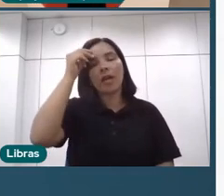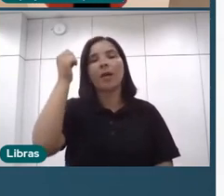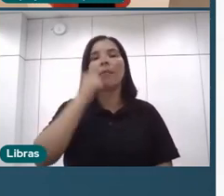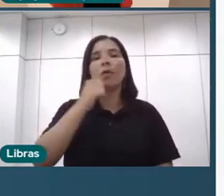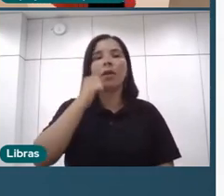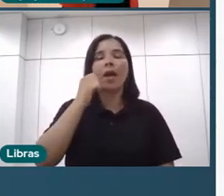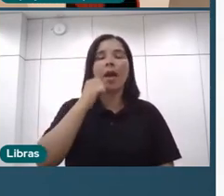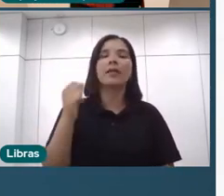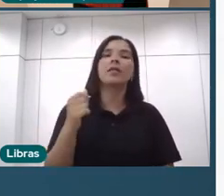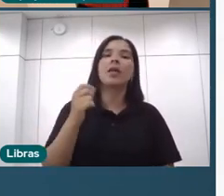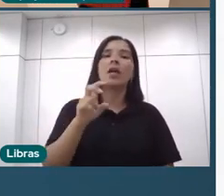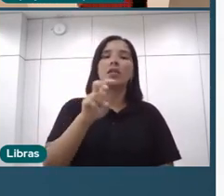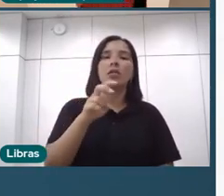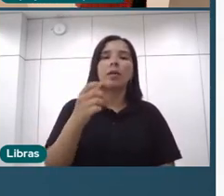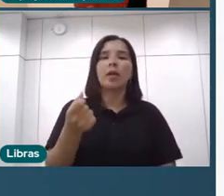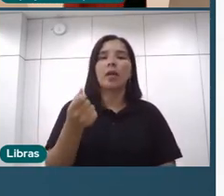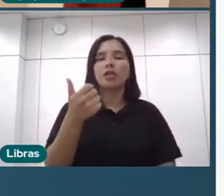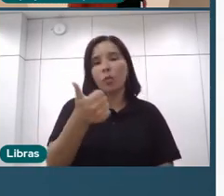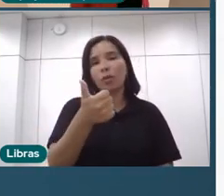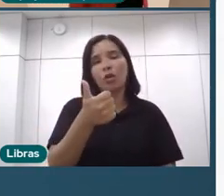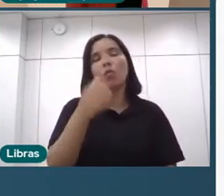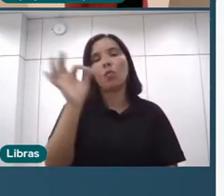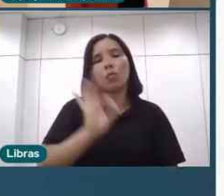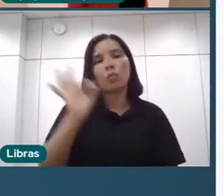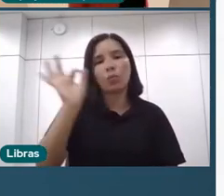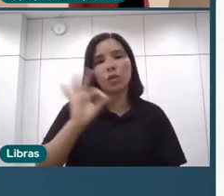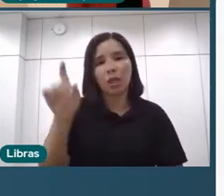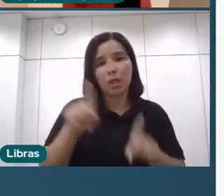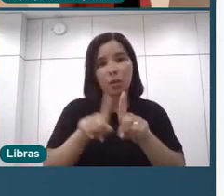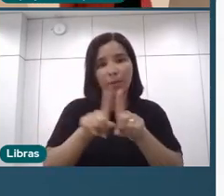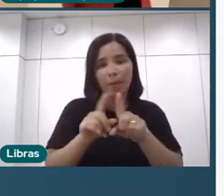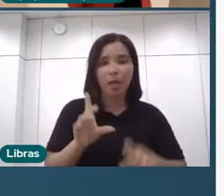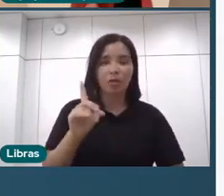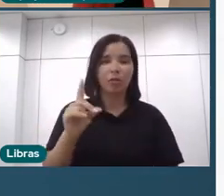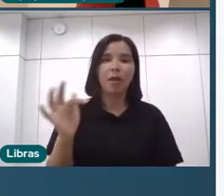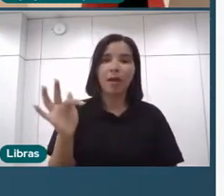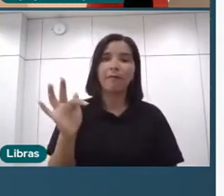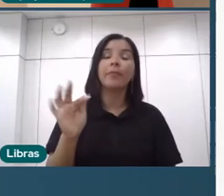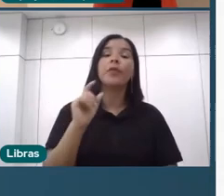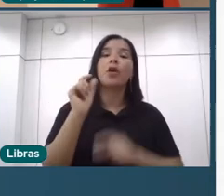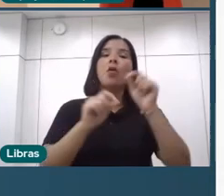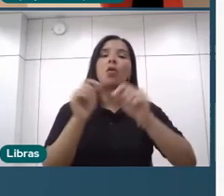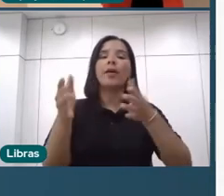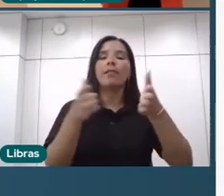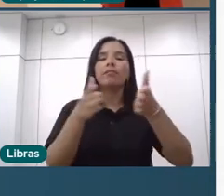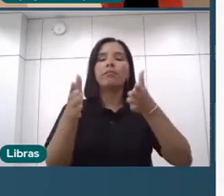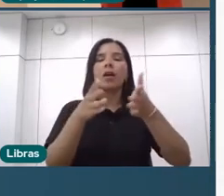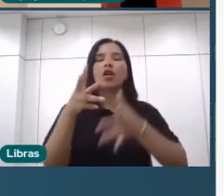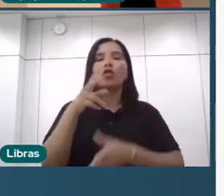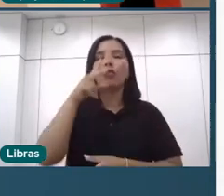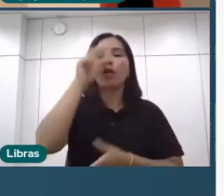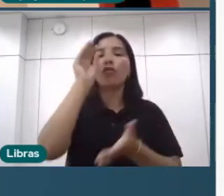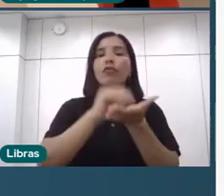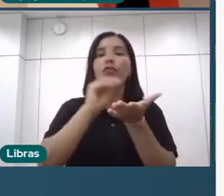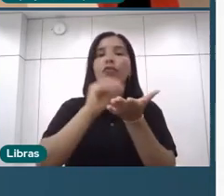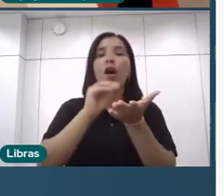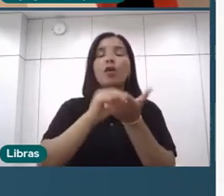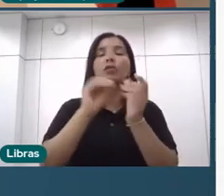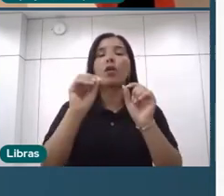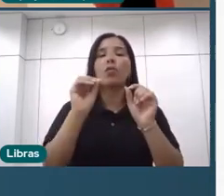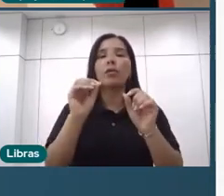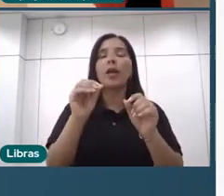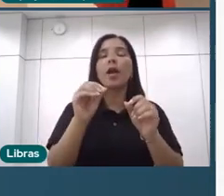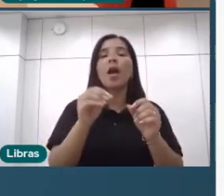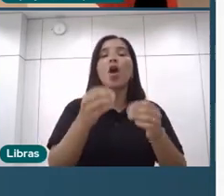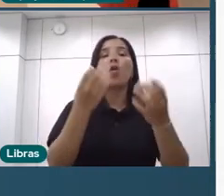brasileira e não são ainda 51% da administração federal. Tem a ver com um período forte de ausência de concursos, de poucos